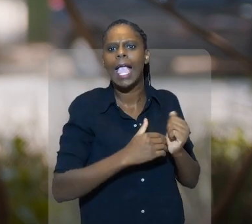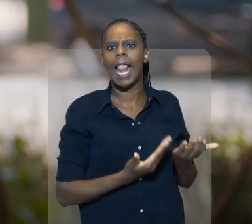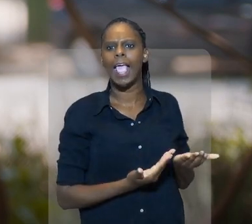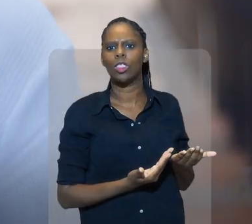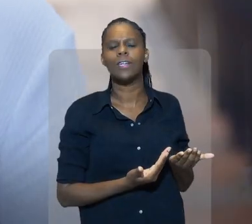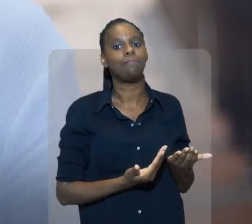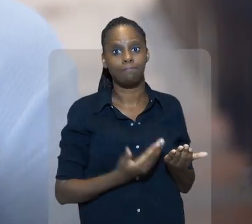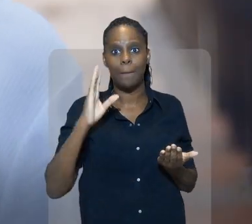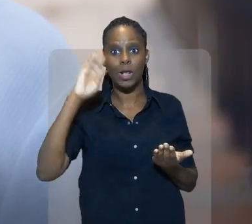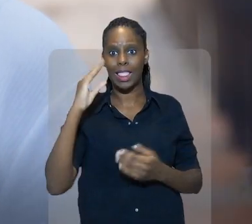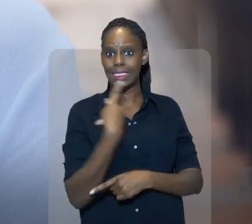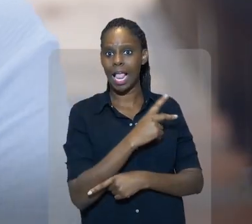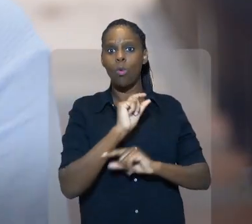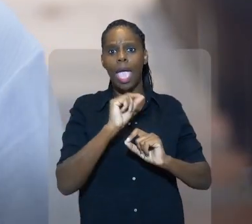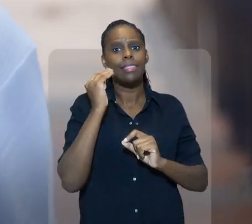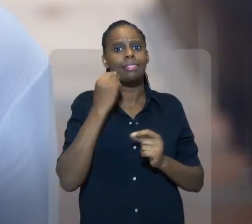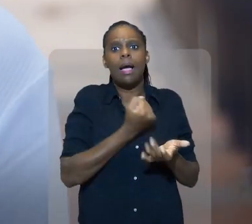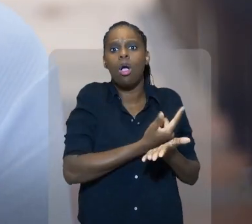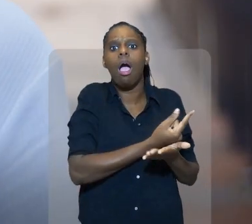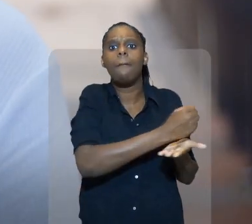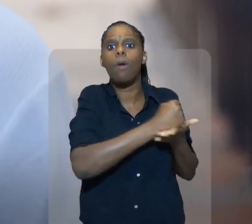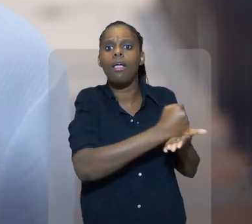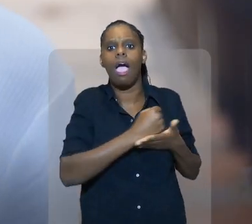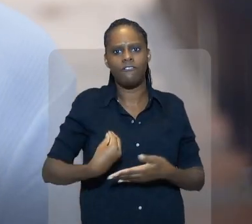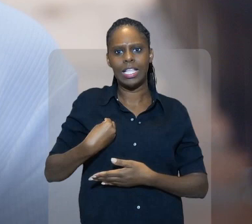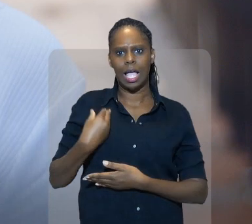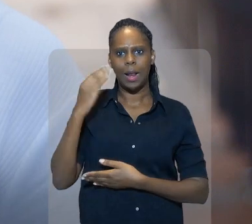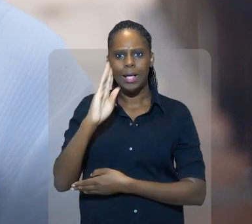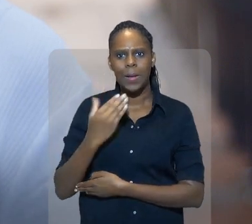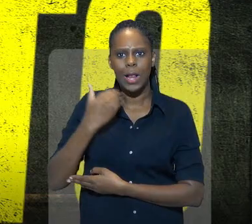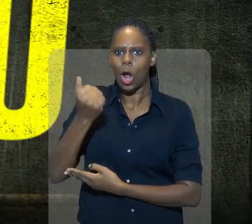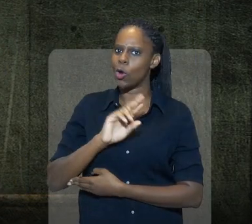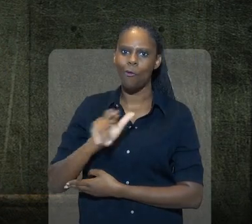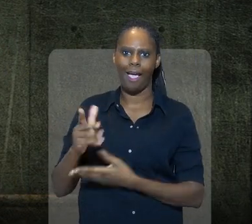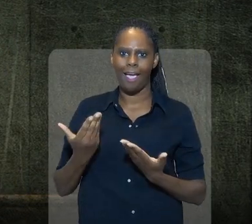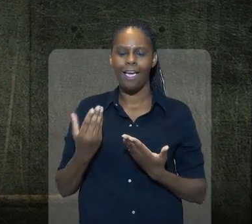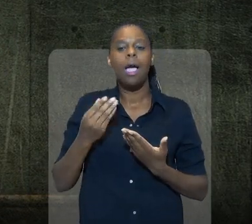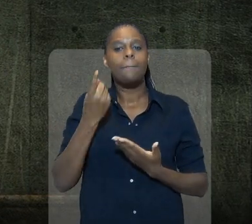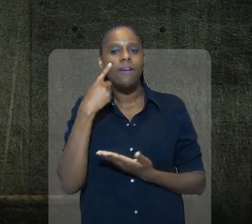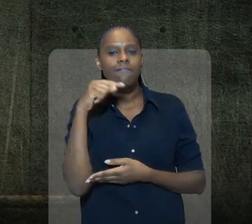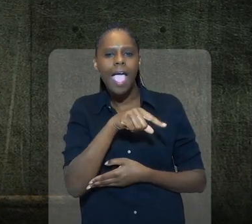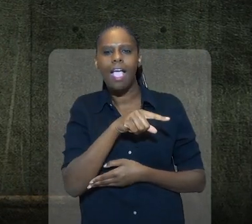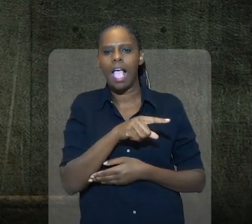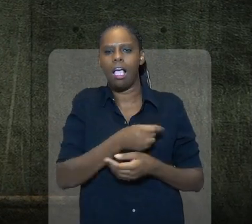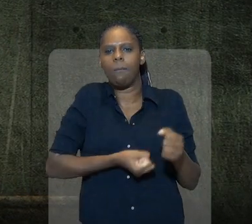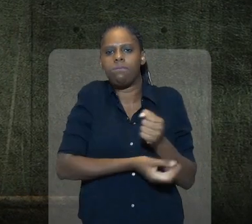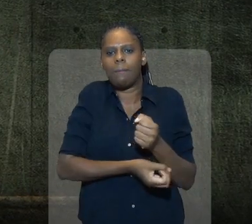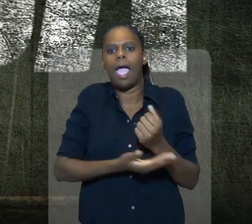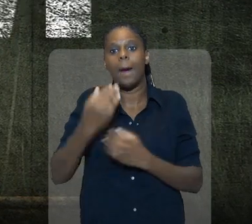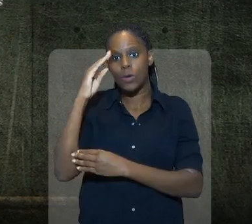secreto? Porque a prioridade dele é comprar voto, não é deixar a vida do brasileiro melhor não. Pra bancar todo esse esquema